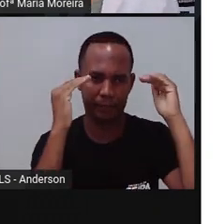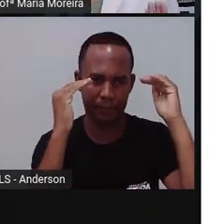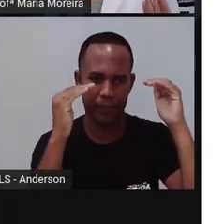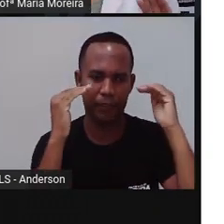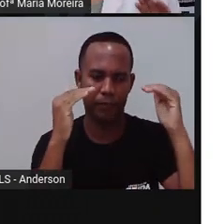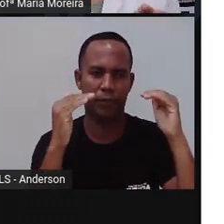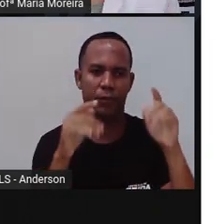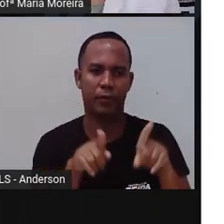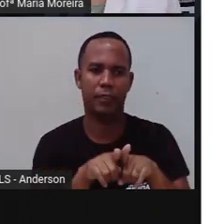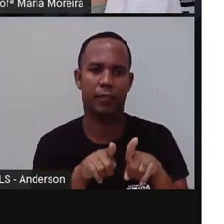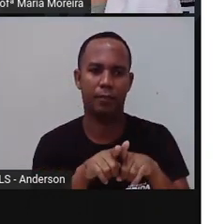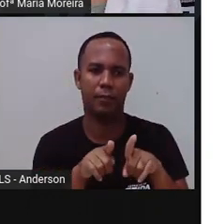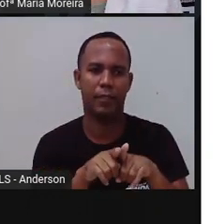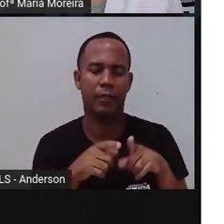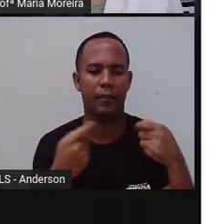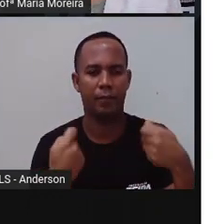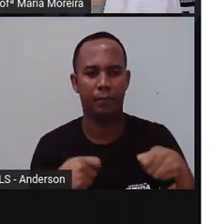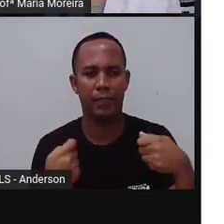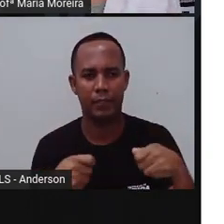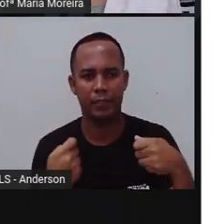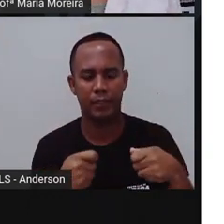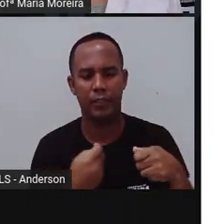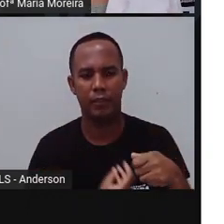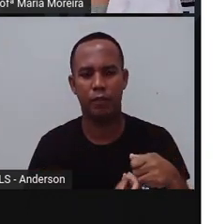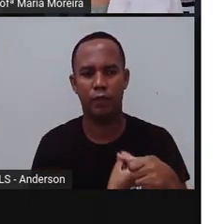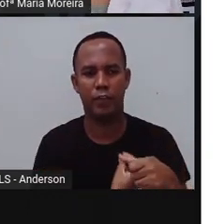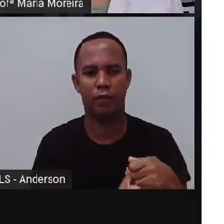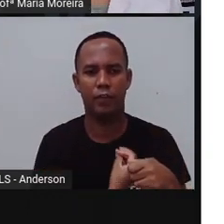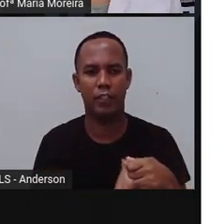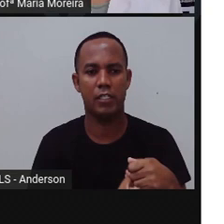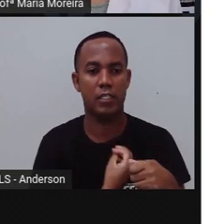Uma boa convivência com todos.